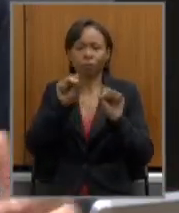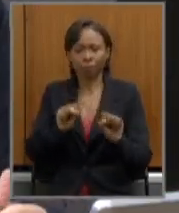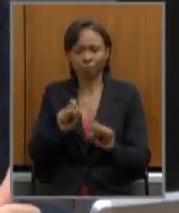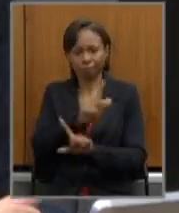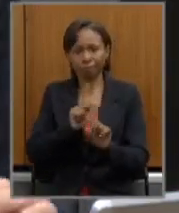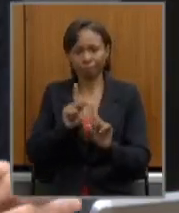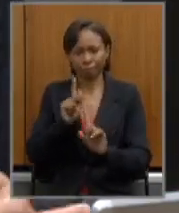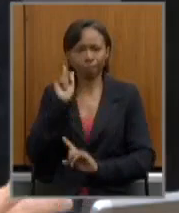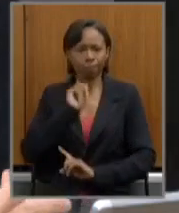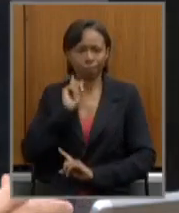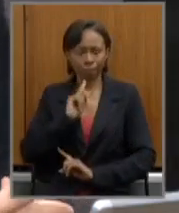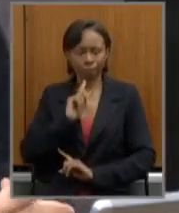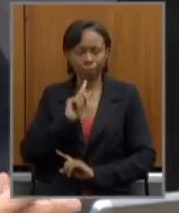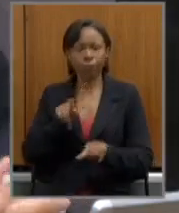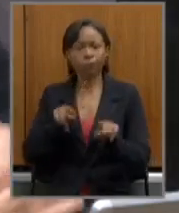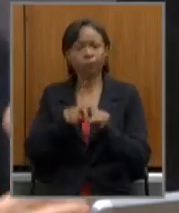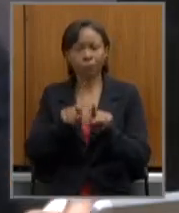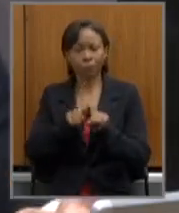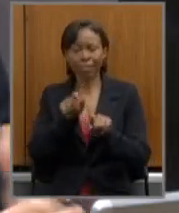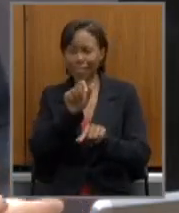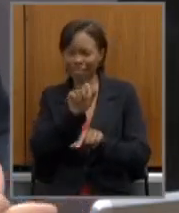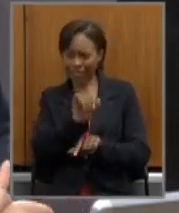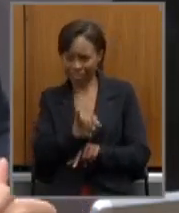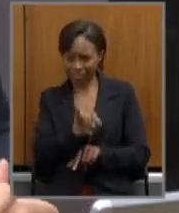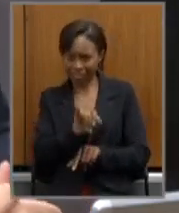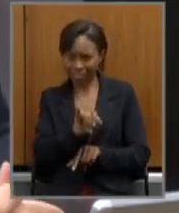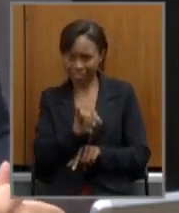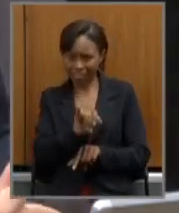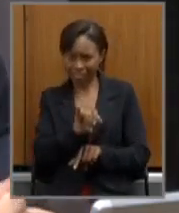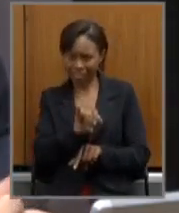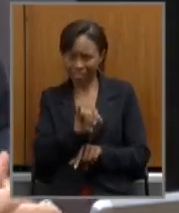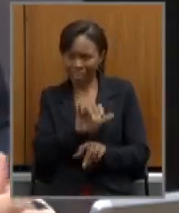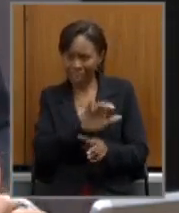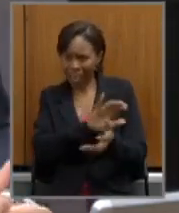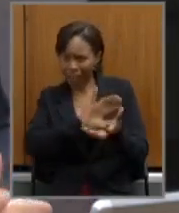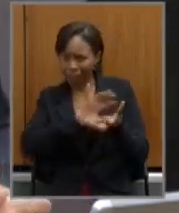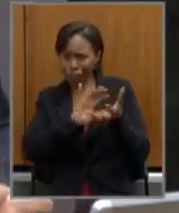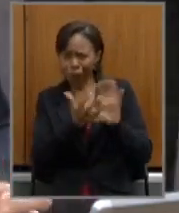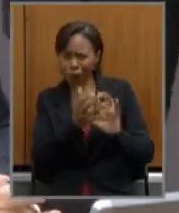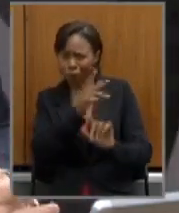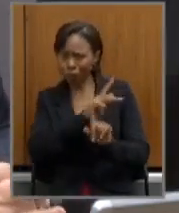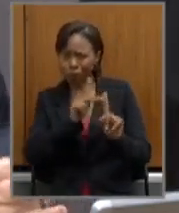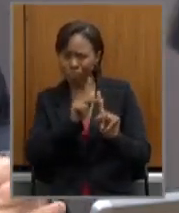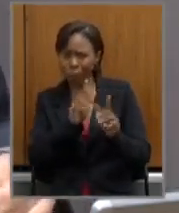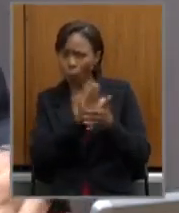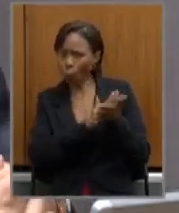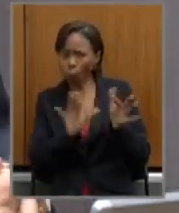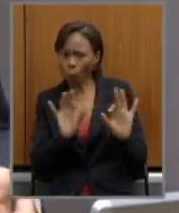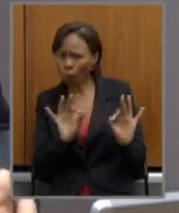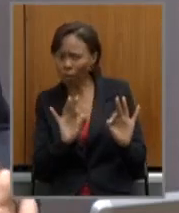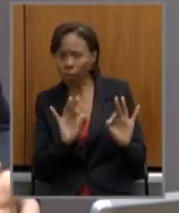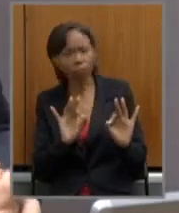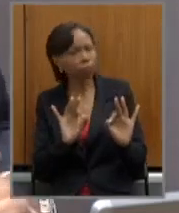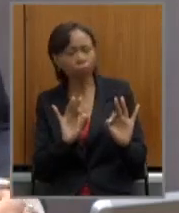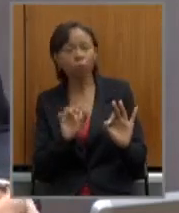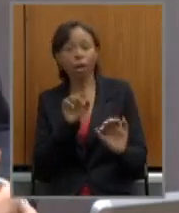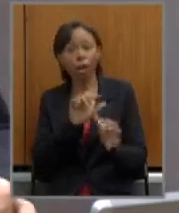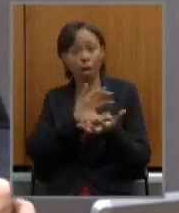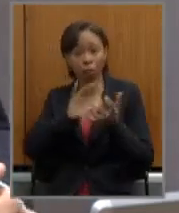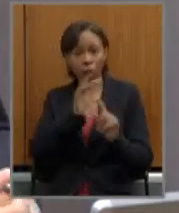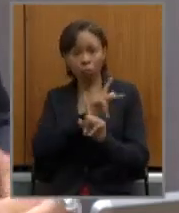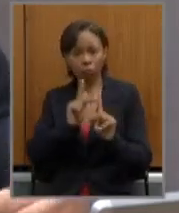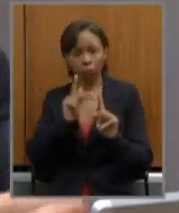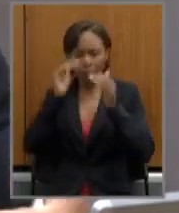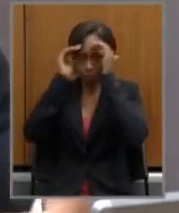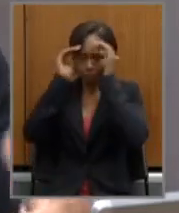Por outro lado, e se nós não fizermos a reforma? A reforma da Previdência é medida de respeito aos servidores e à sociedade.